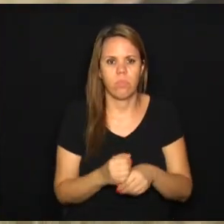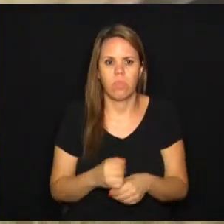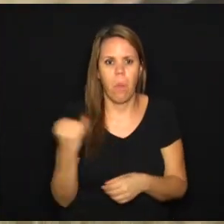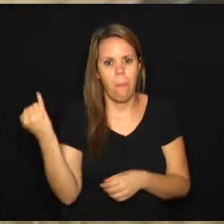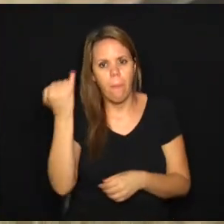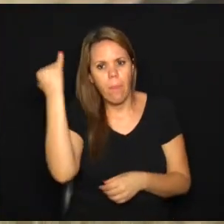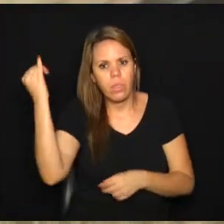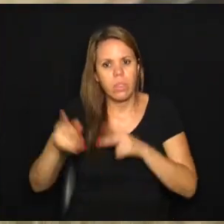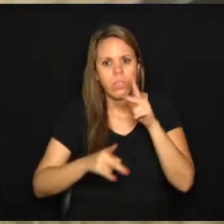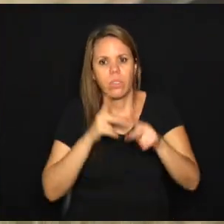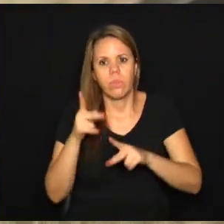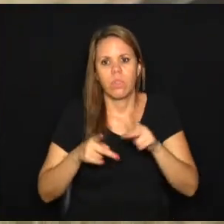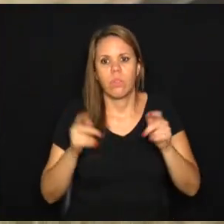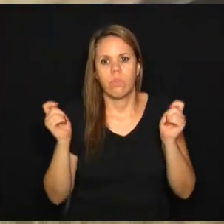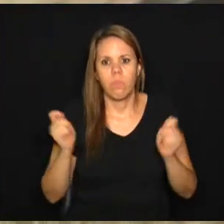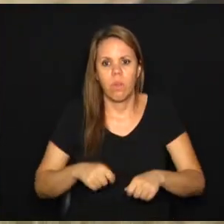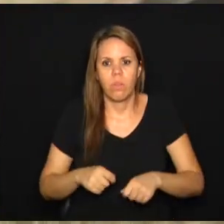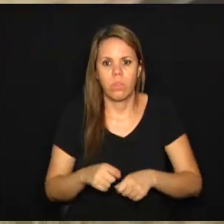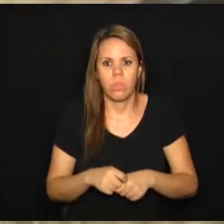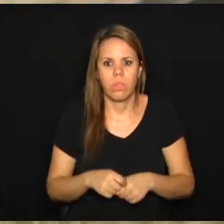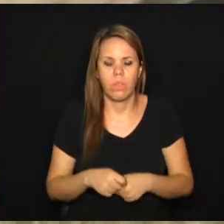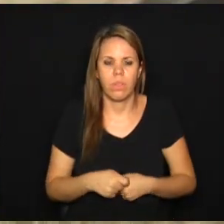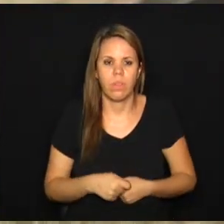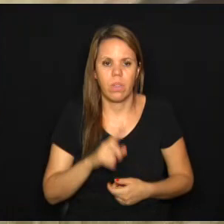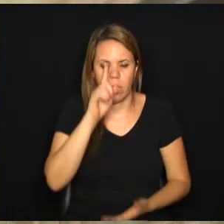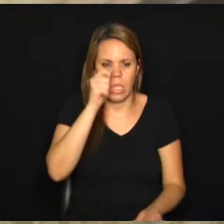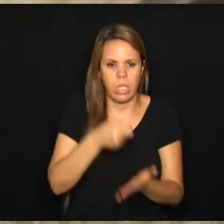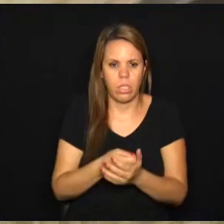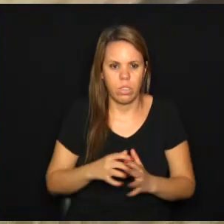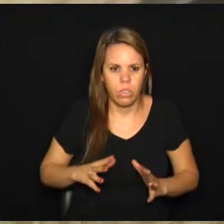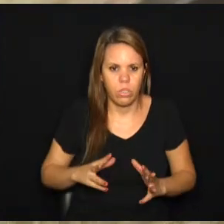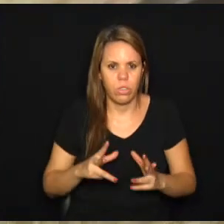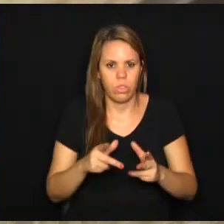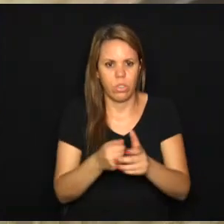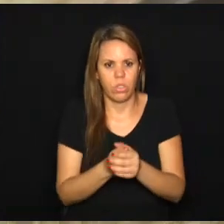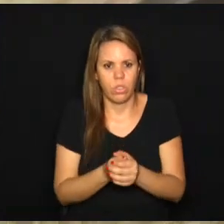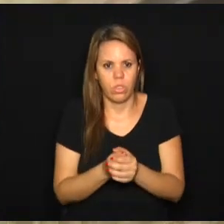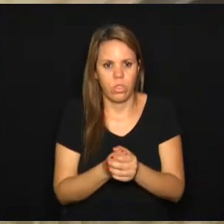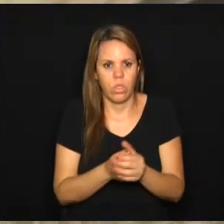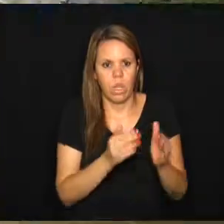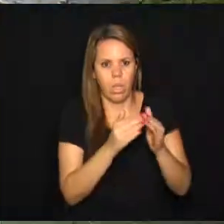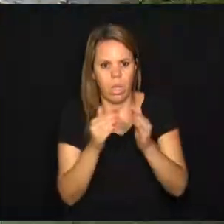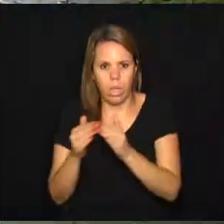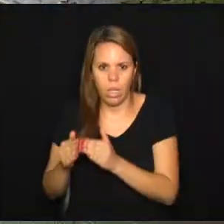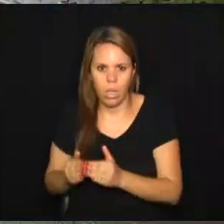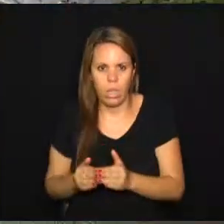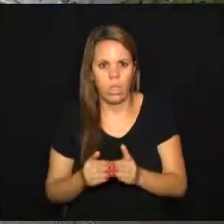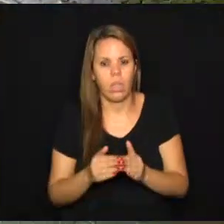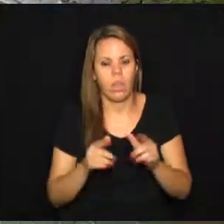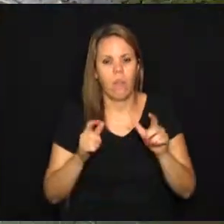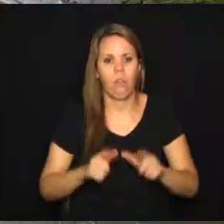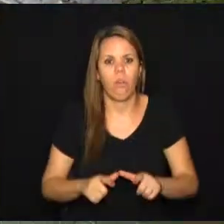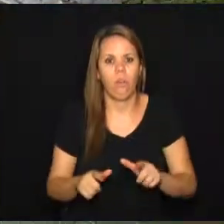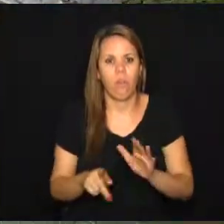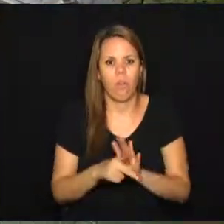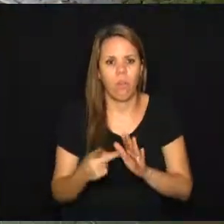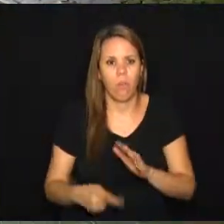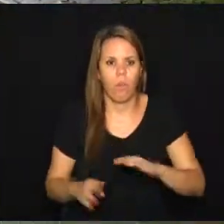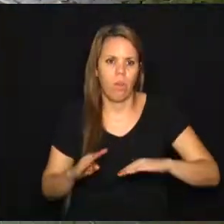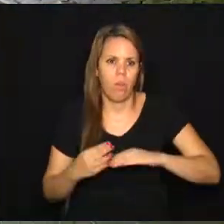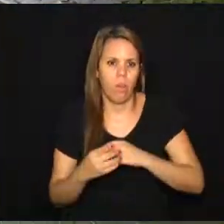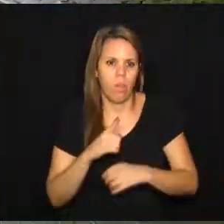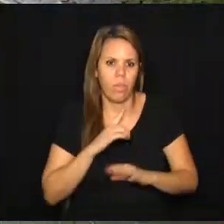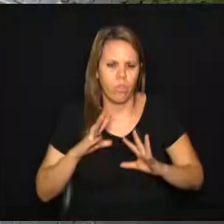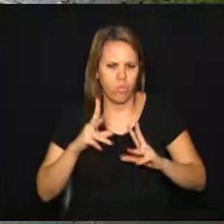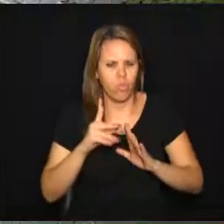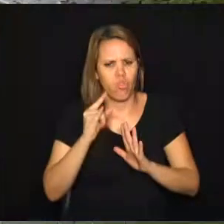para que as pessoas possam finalmente garantir que todos os imóveis, as propriedades que estão ali numa determinada região tenham